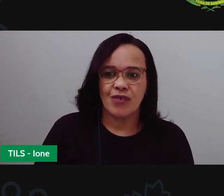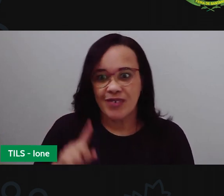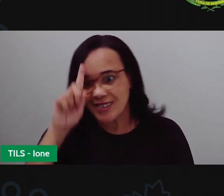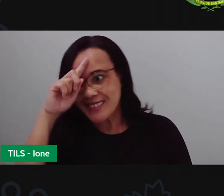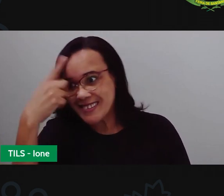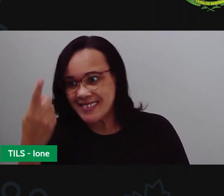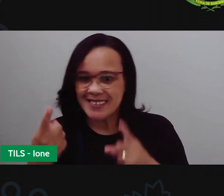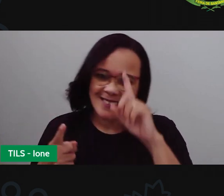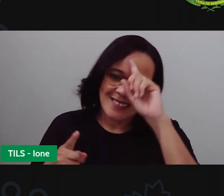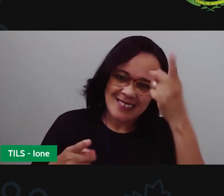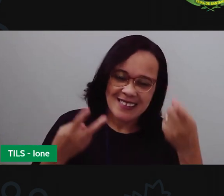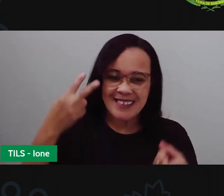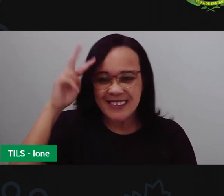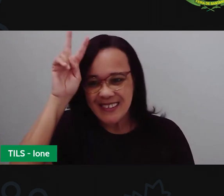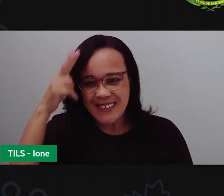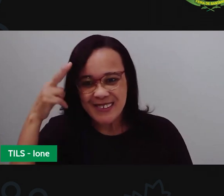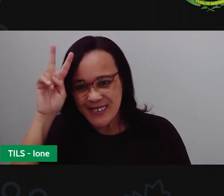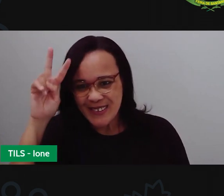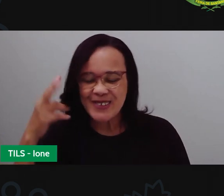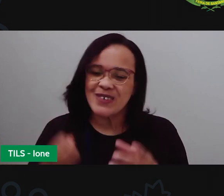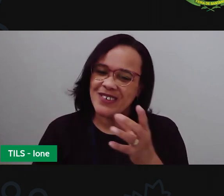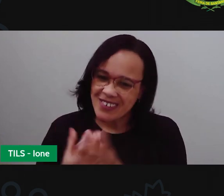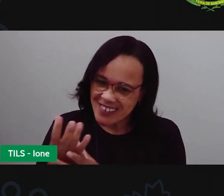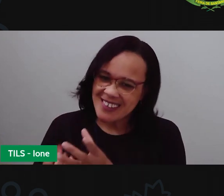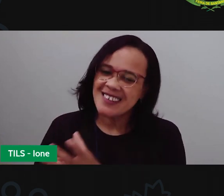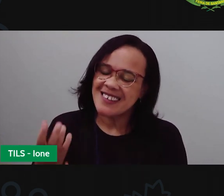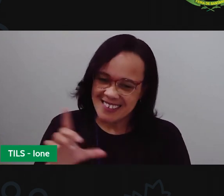sobre histórias inventadas.